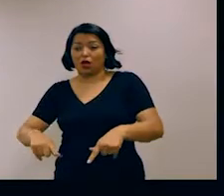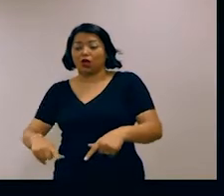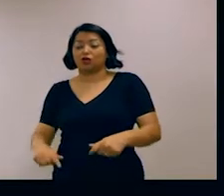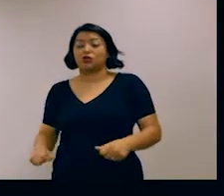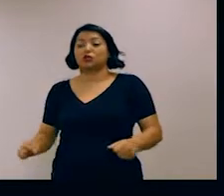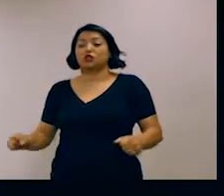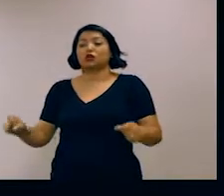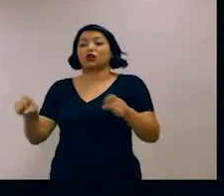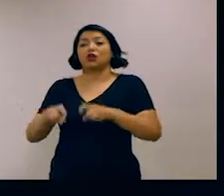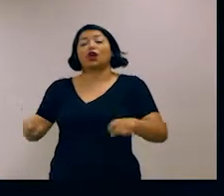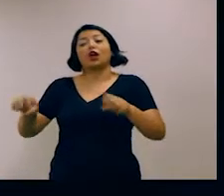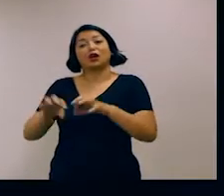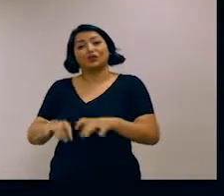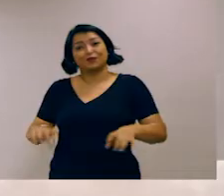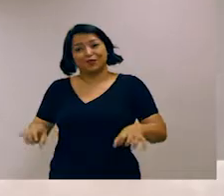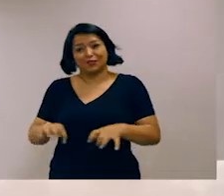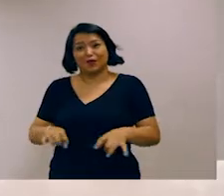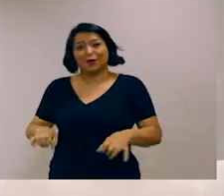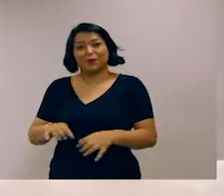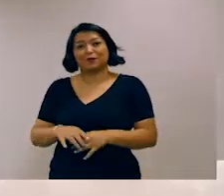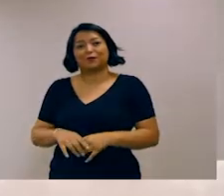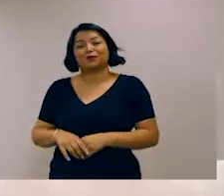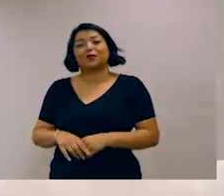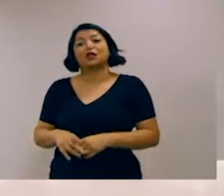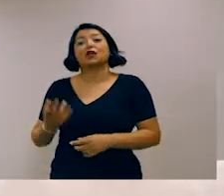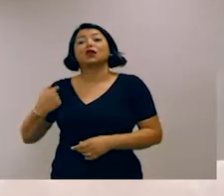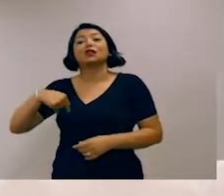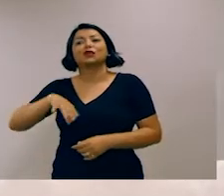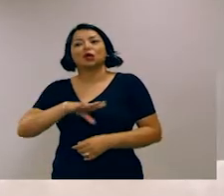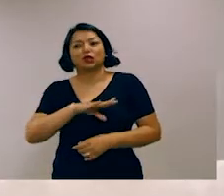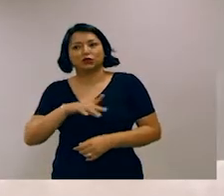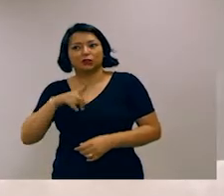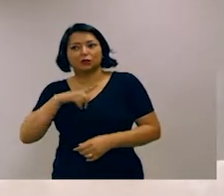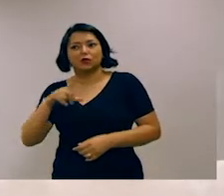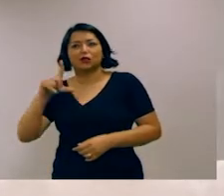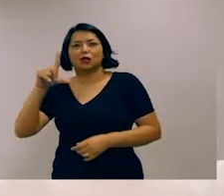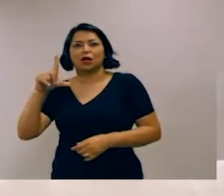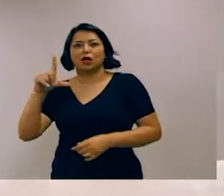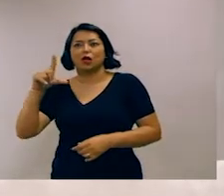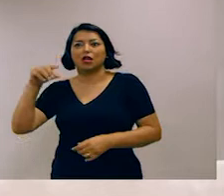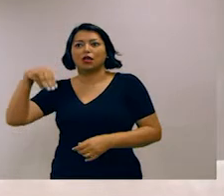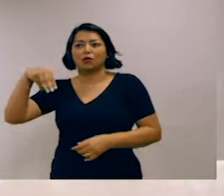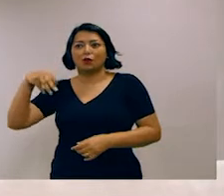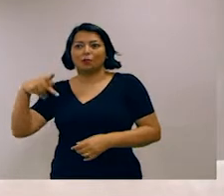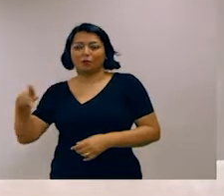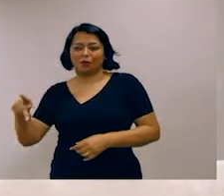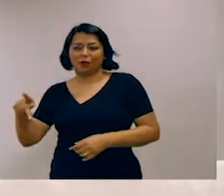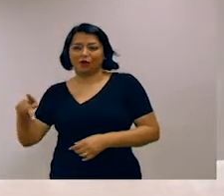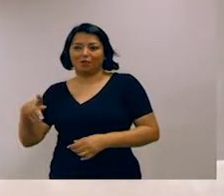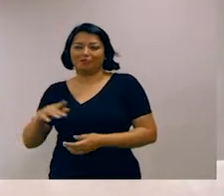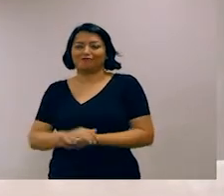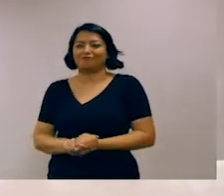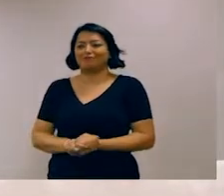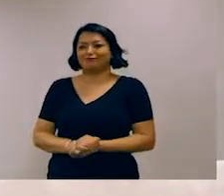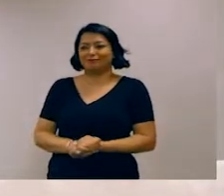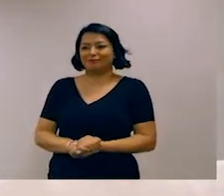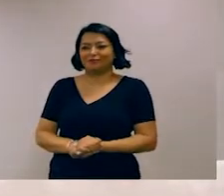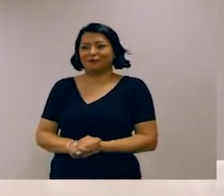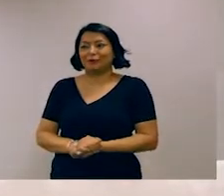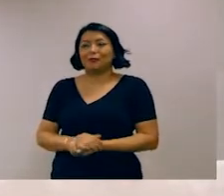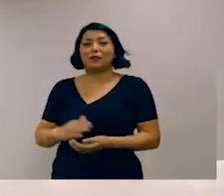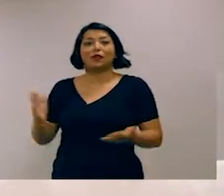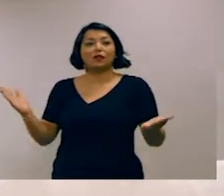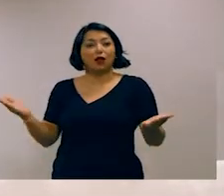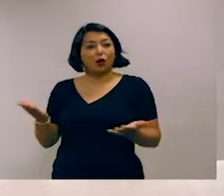familiarizados com o que é NLP, como aplicá-lo, quais são suas dificuldades. A minha